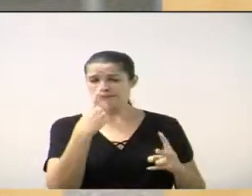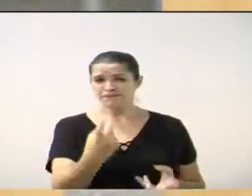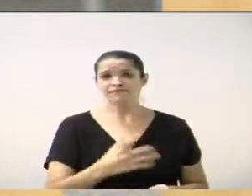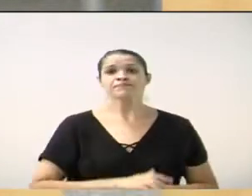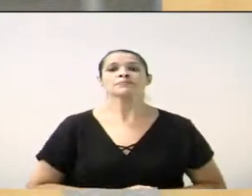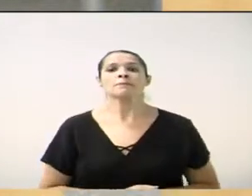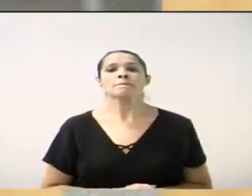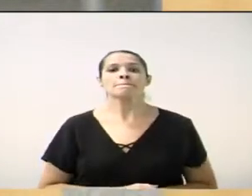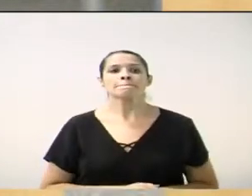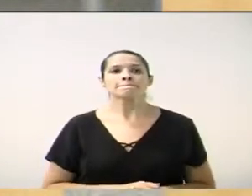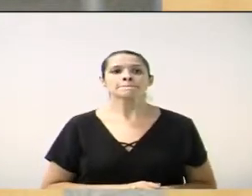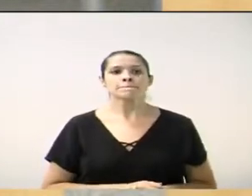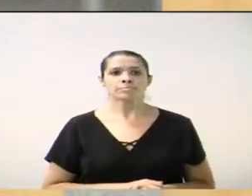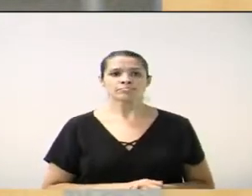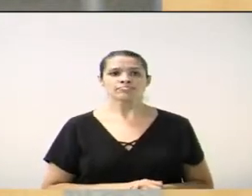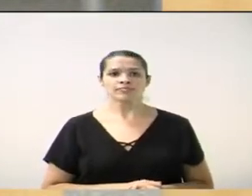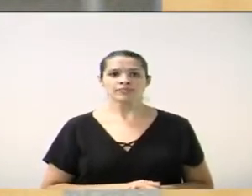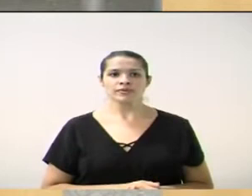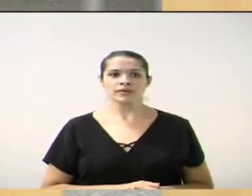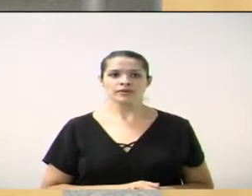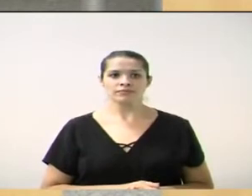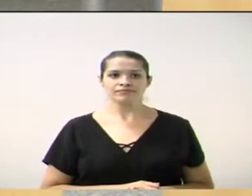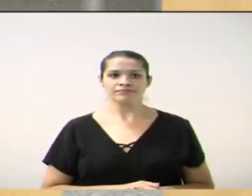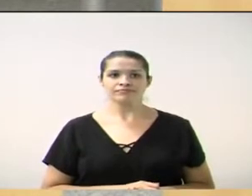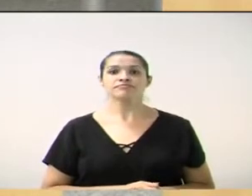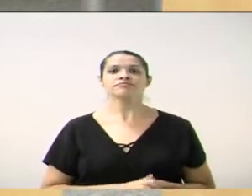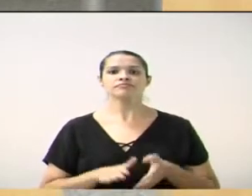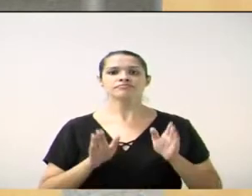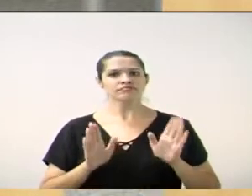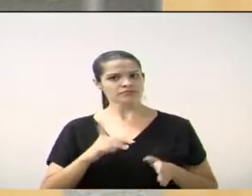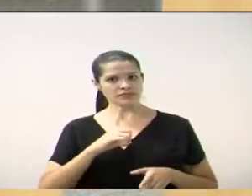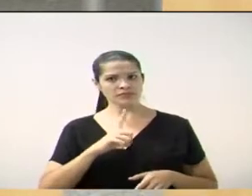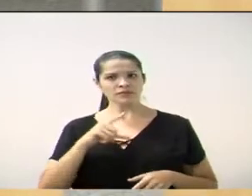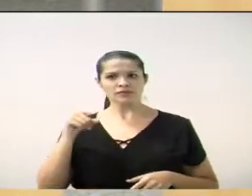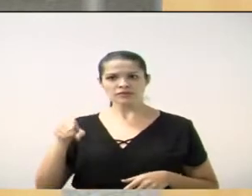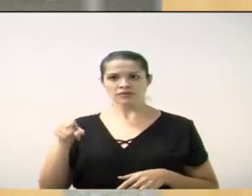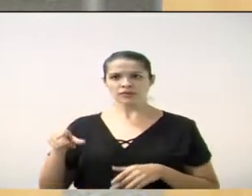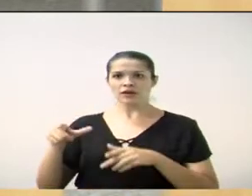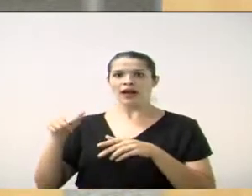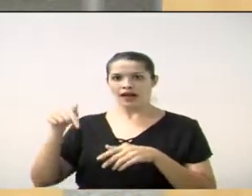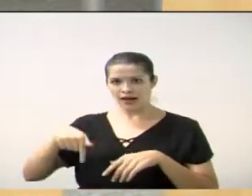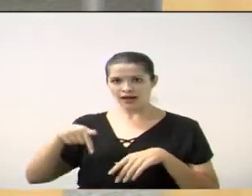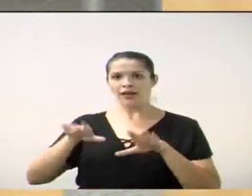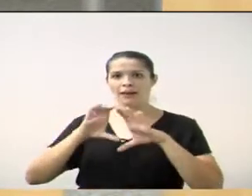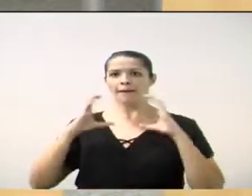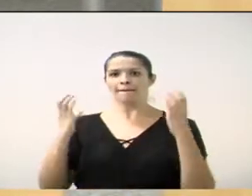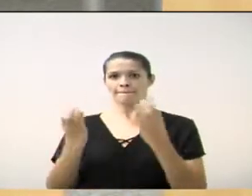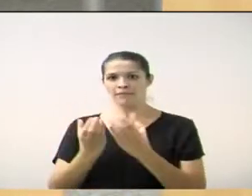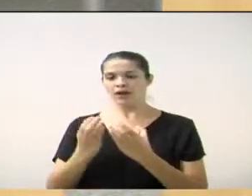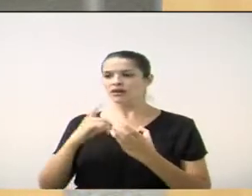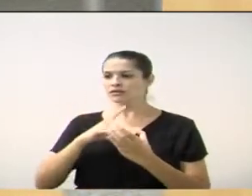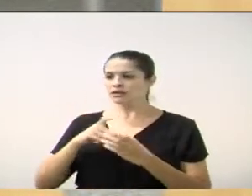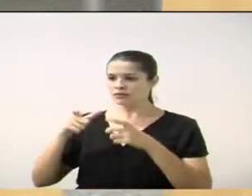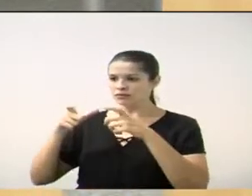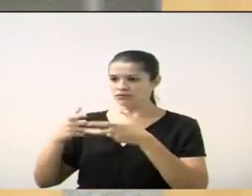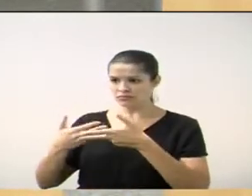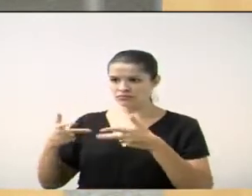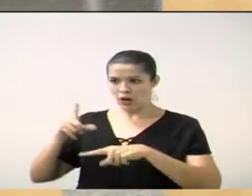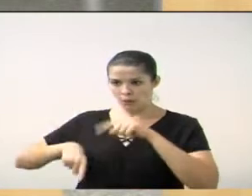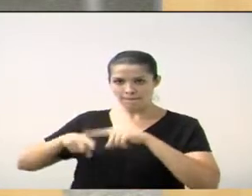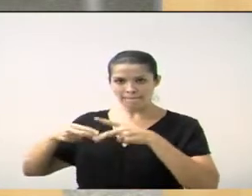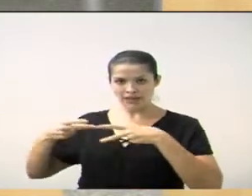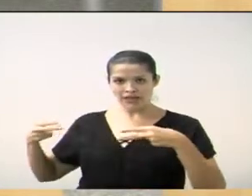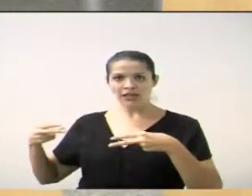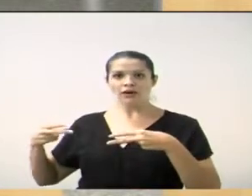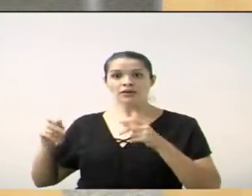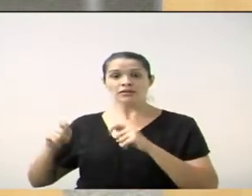instrumento preparado aqui nessa casa para fazer a averiguação dessa